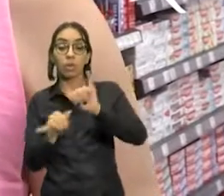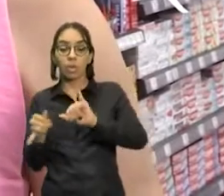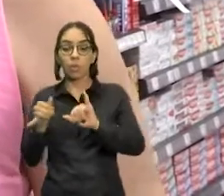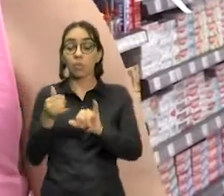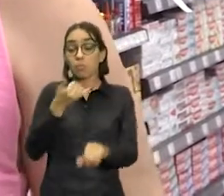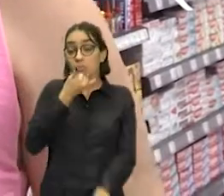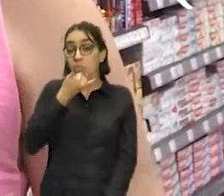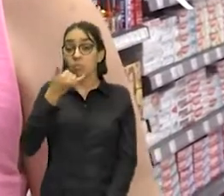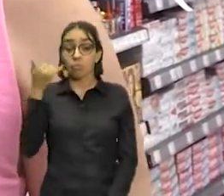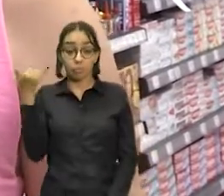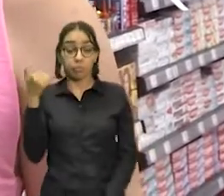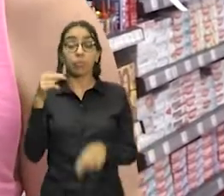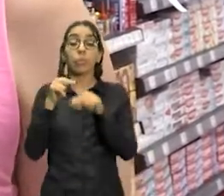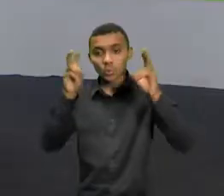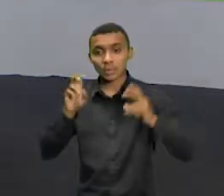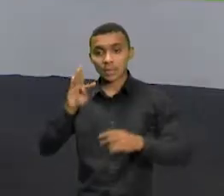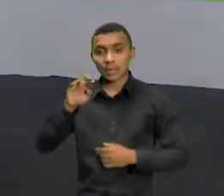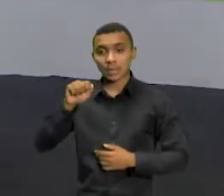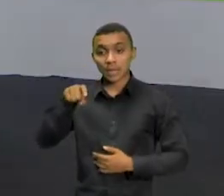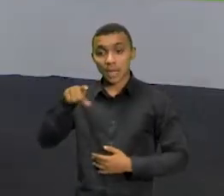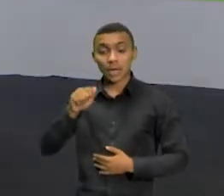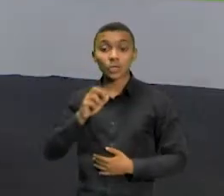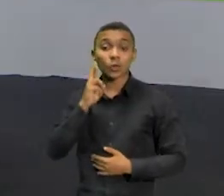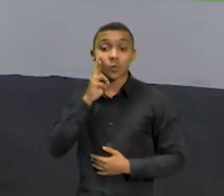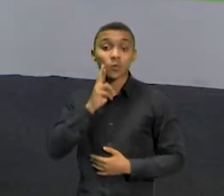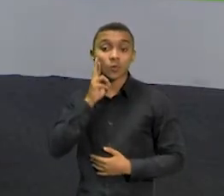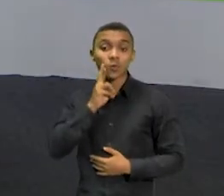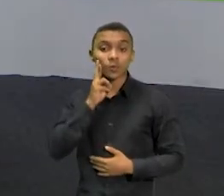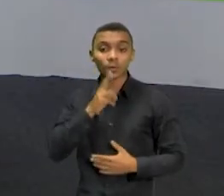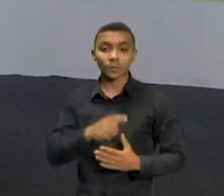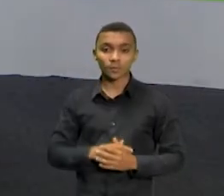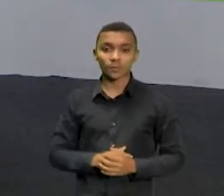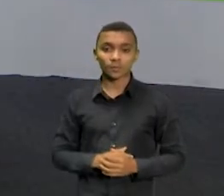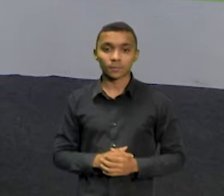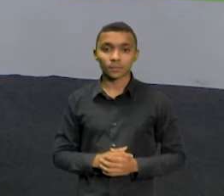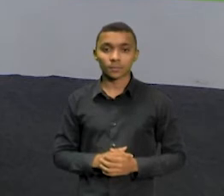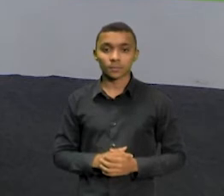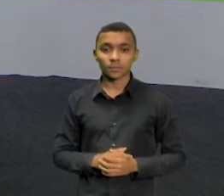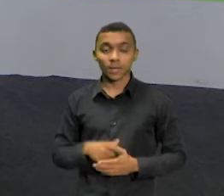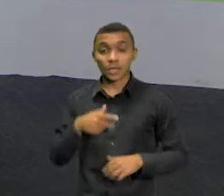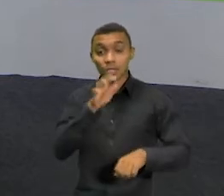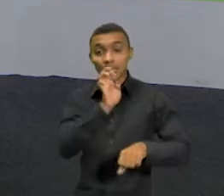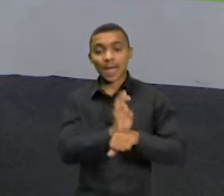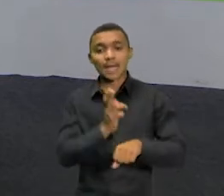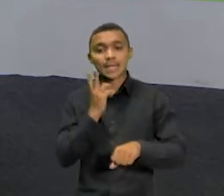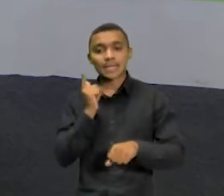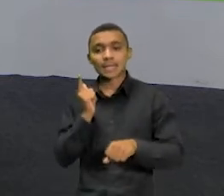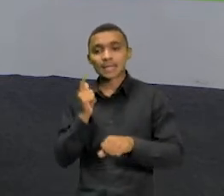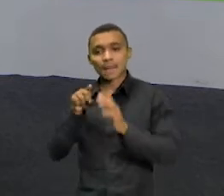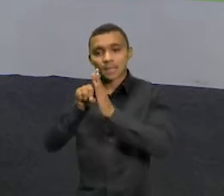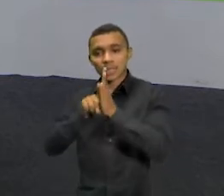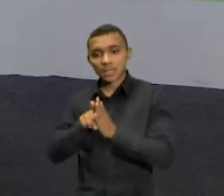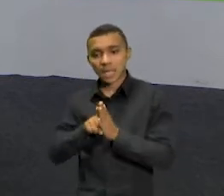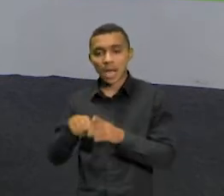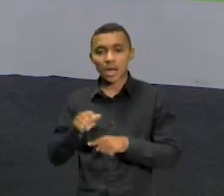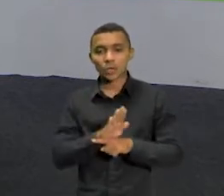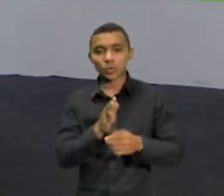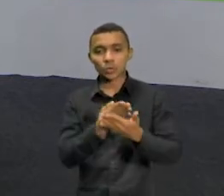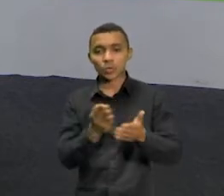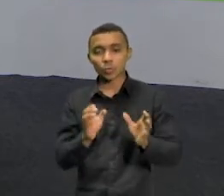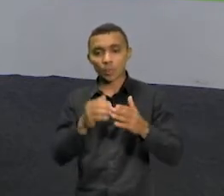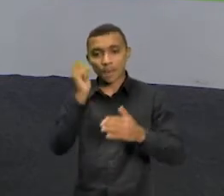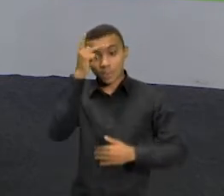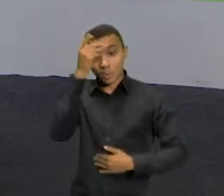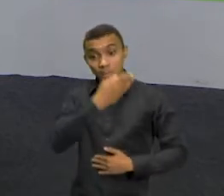o aumento do custo. Centro de Inteligência e Saúde do Estado auxilia gestores públicos cearenses no enfrentamento à